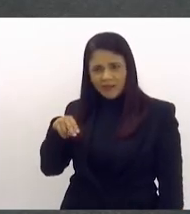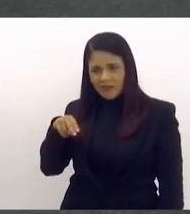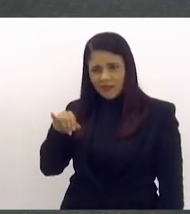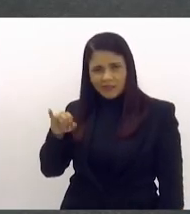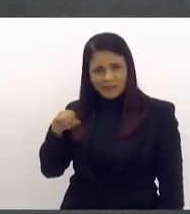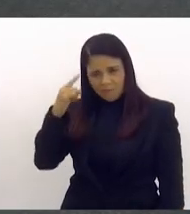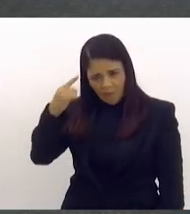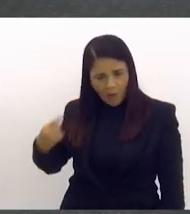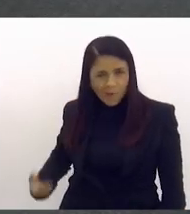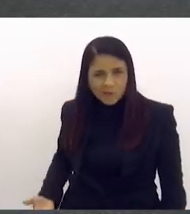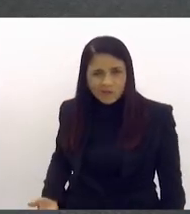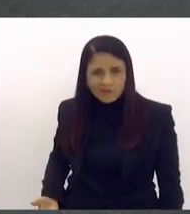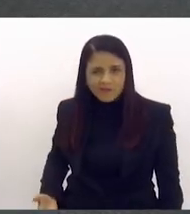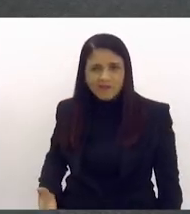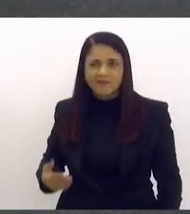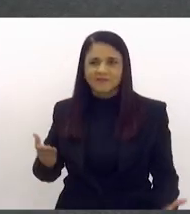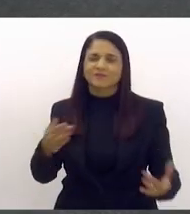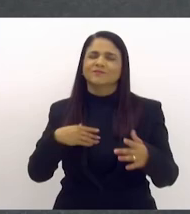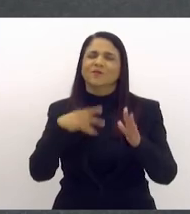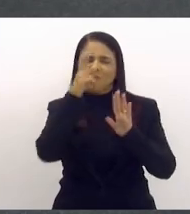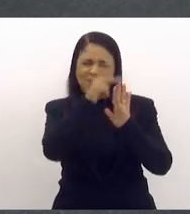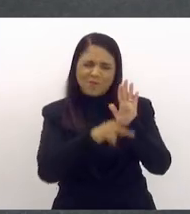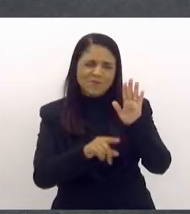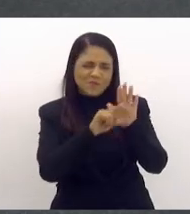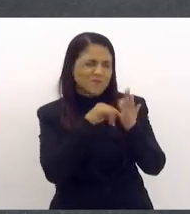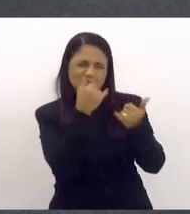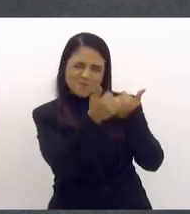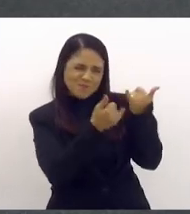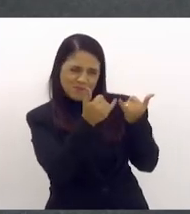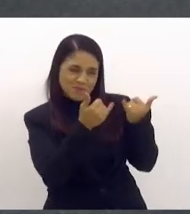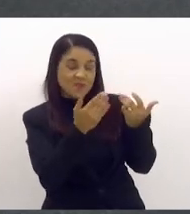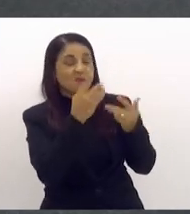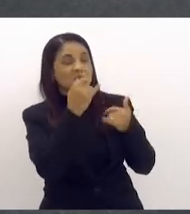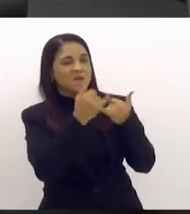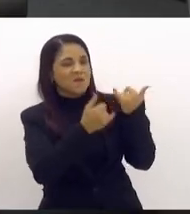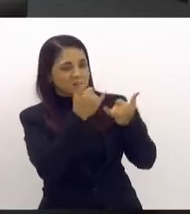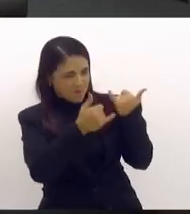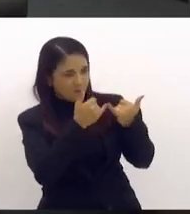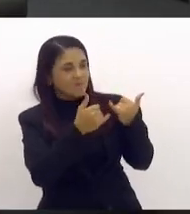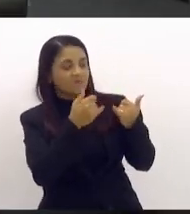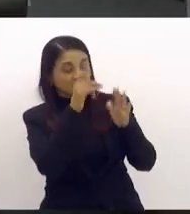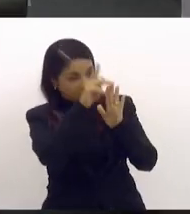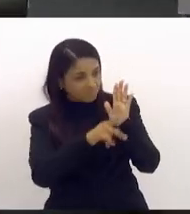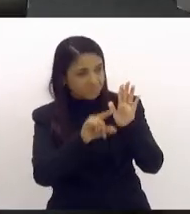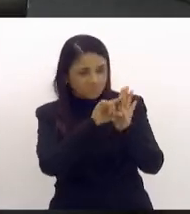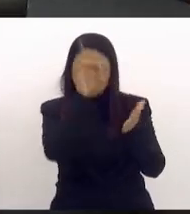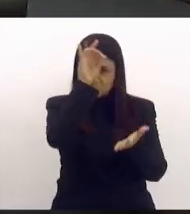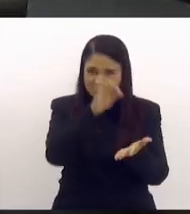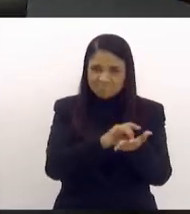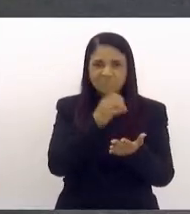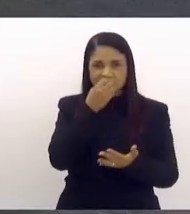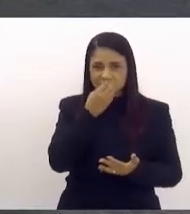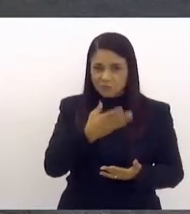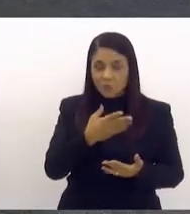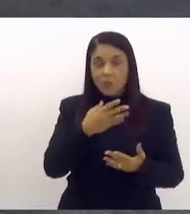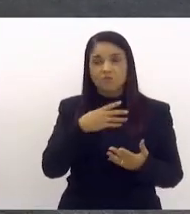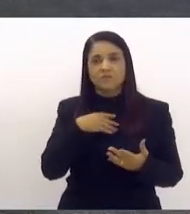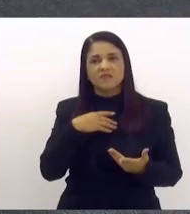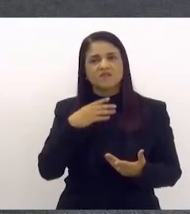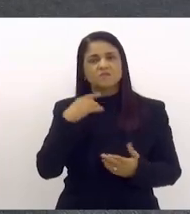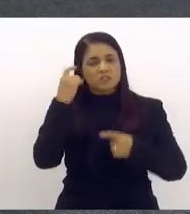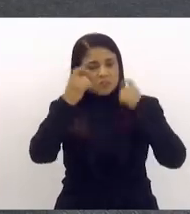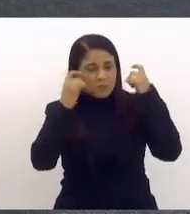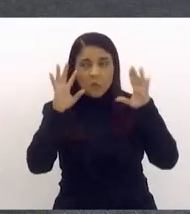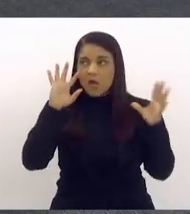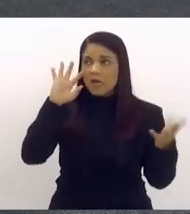Obrigadeira, o projeto é muito bom. Eu estava dizendo que muitas vezes as pessoas se preocupam com o clima da terra e desprezam as medidas